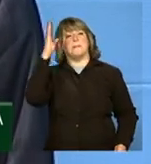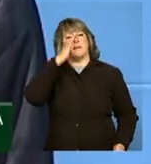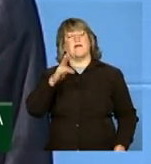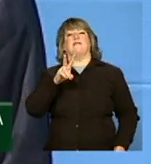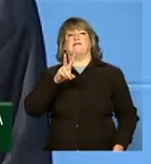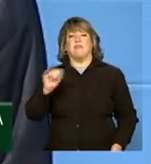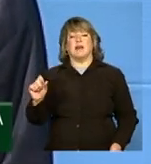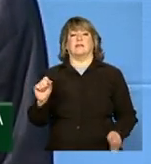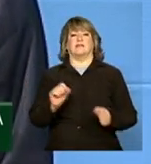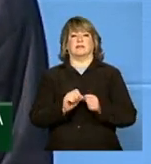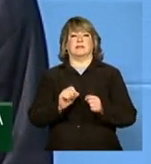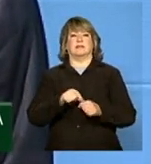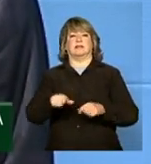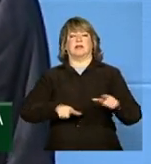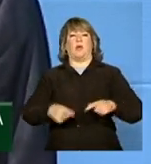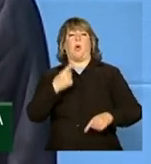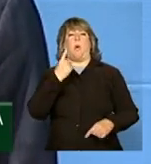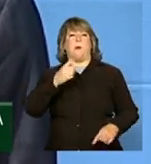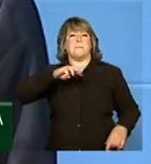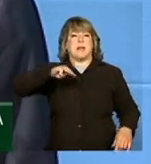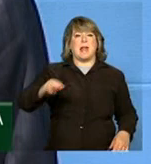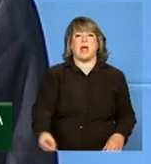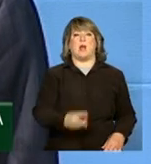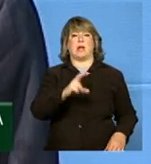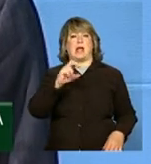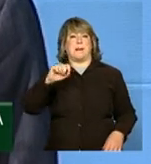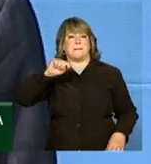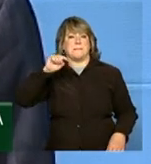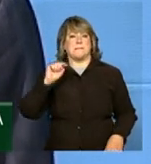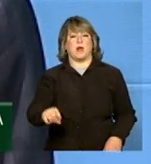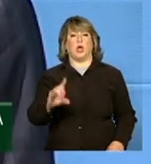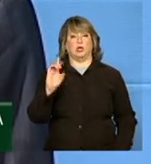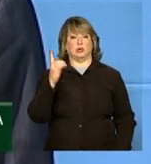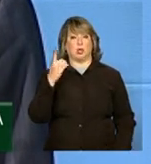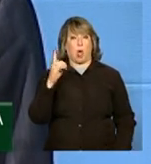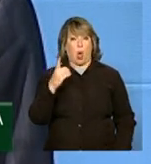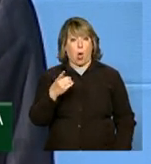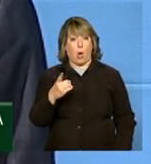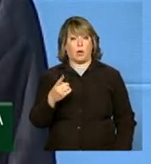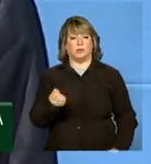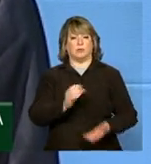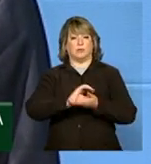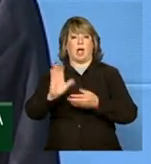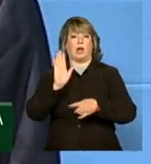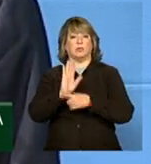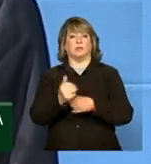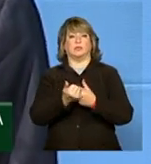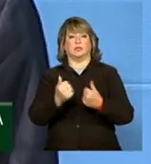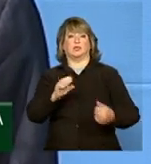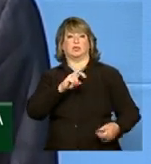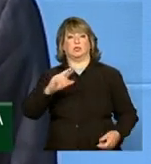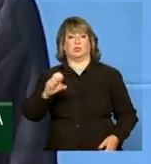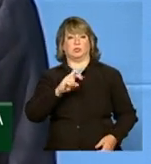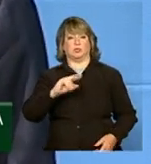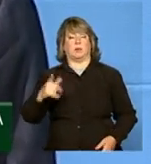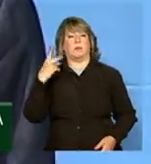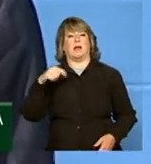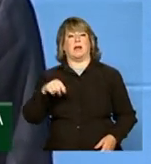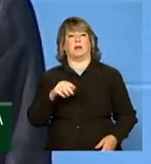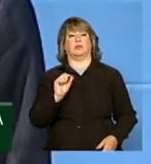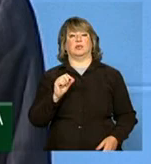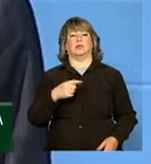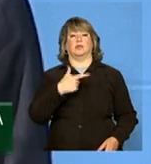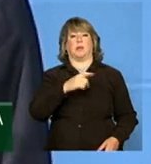aportar cerca de 1,5 milhão de dólares no acordo de cooperação Sul-Sul para o Bienio 2014